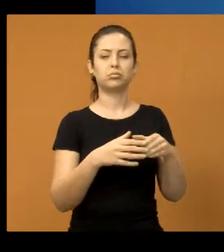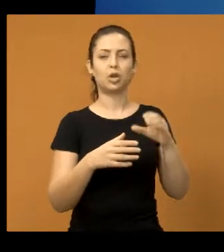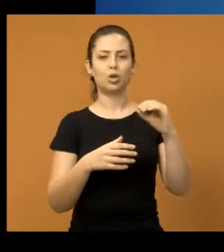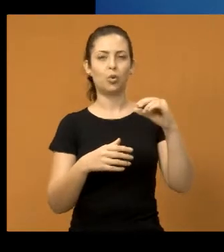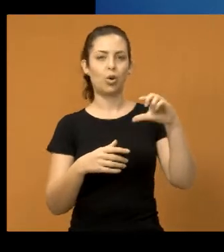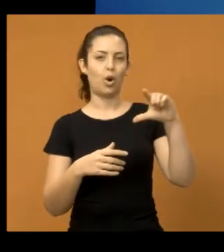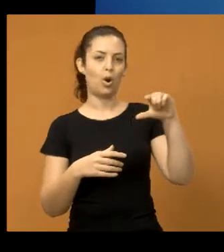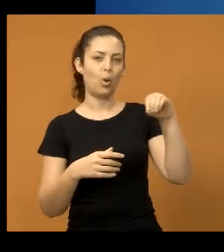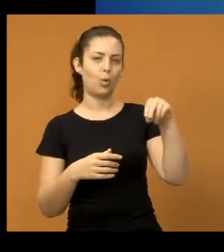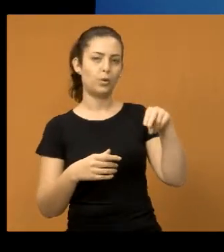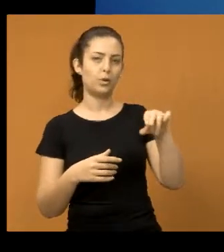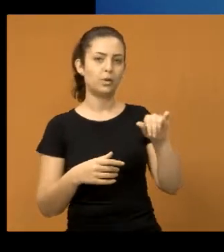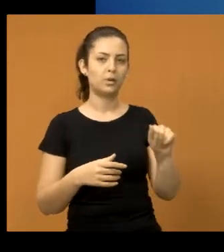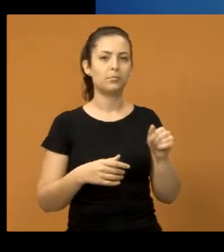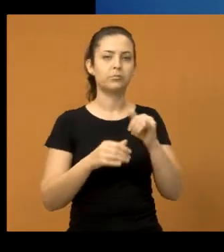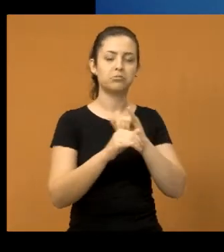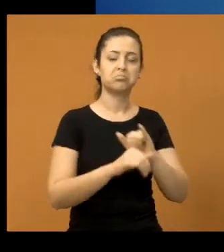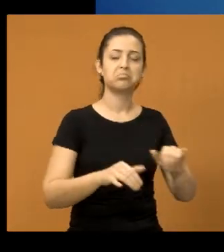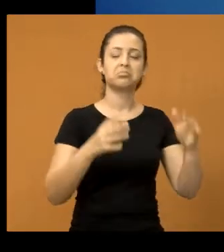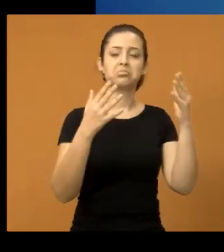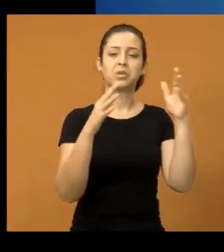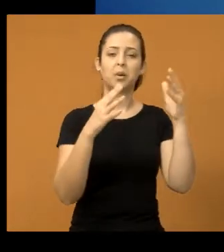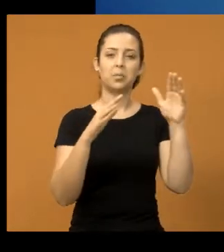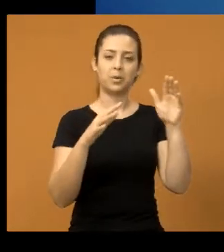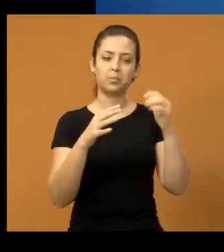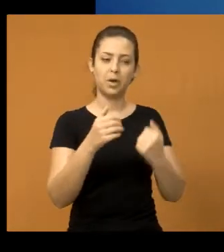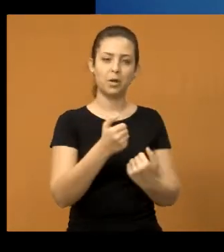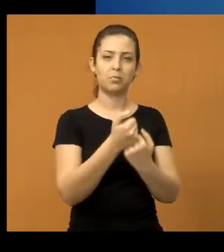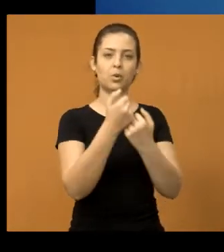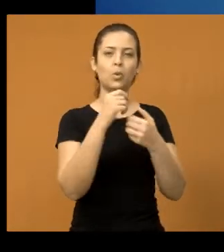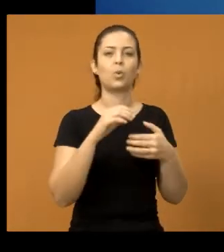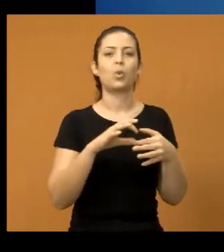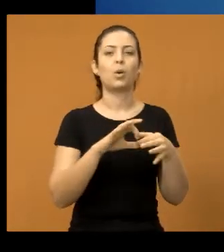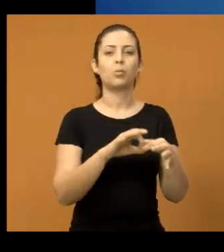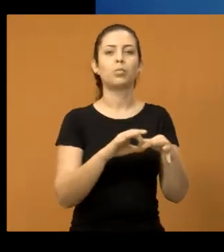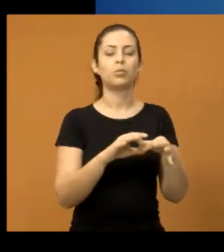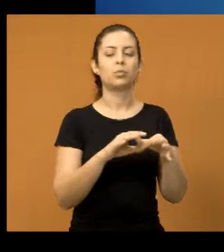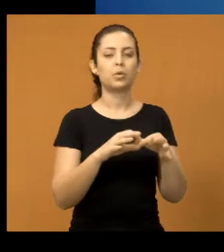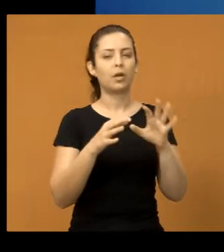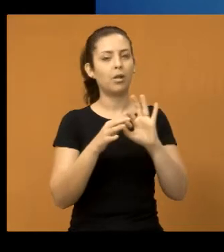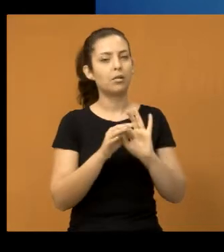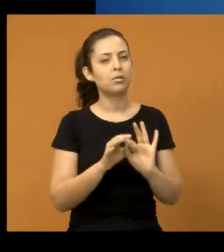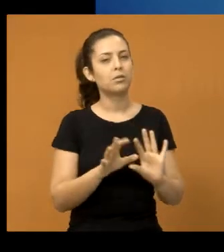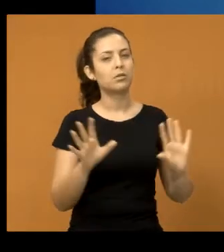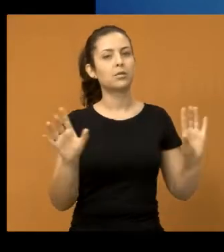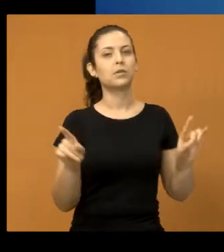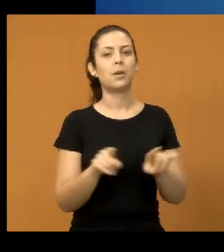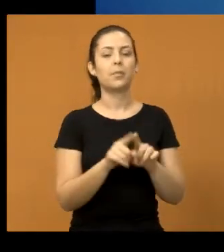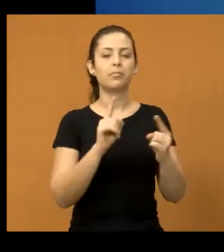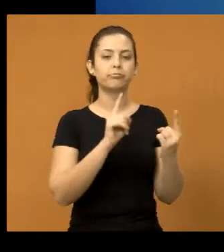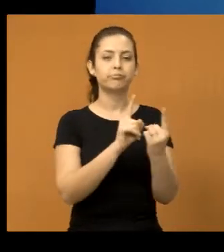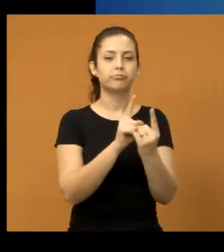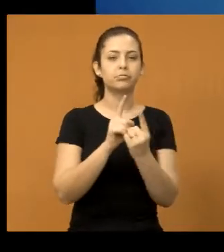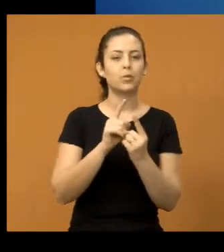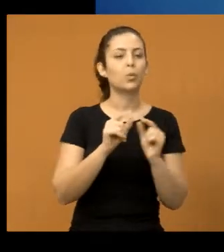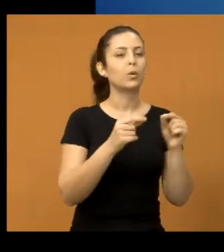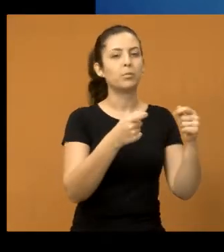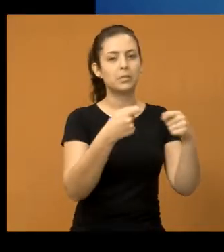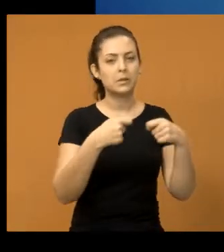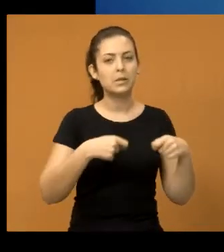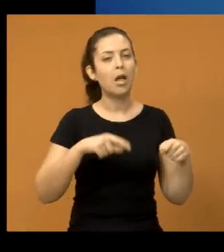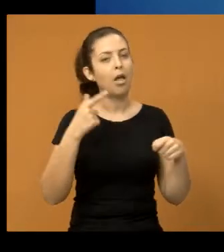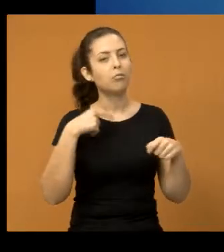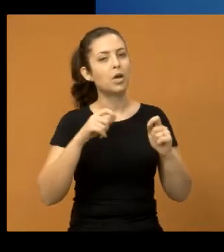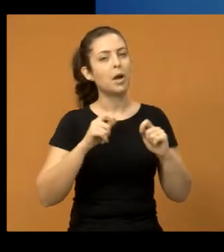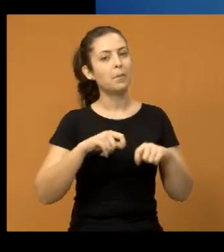Colônia. Então, quero dizer para ela, parabéns, e conte com o nosso gabinete aqui, está de portas abertas, para ela ir atender naquilo que estiver no alcance da